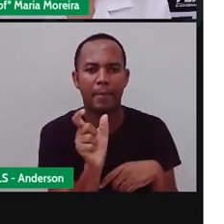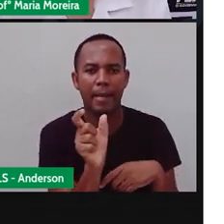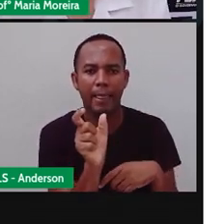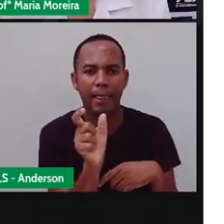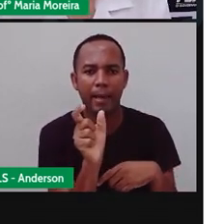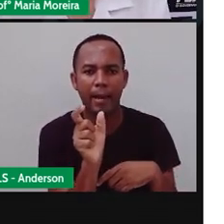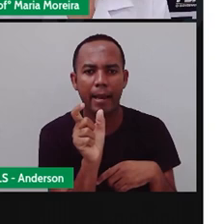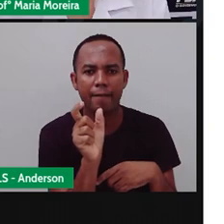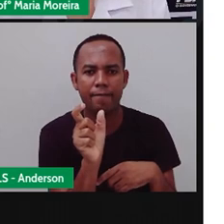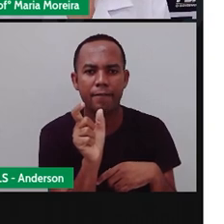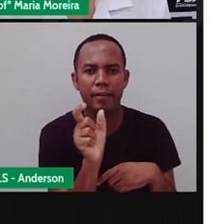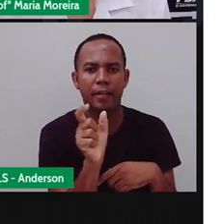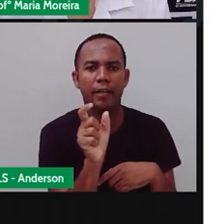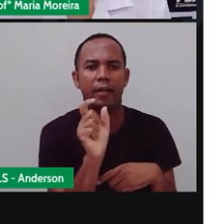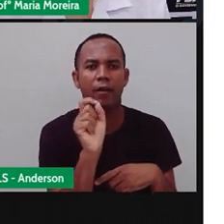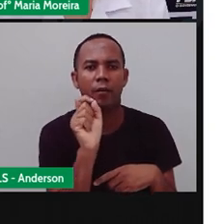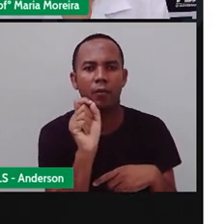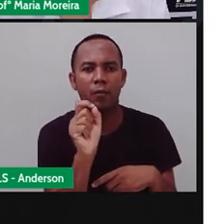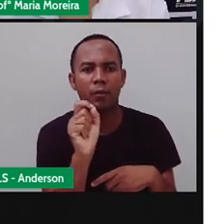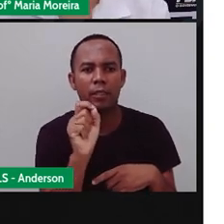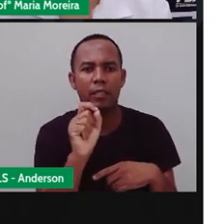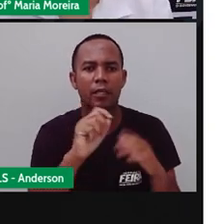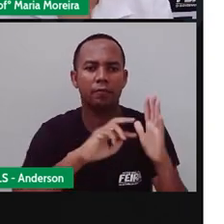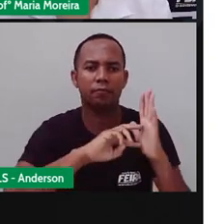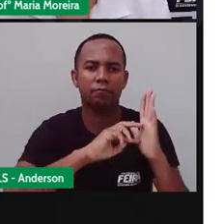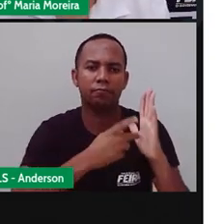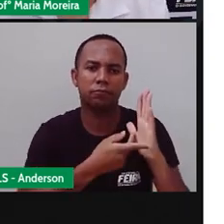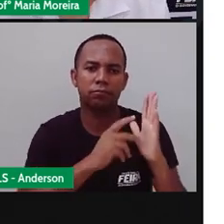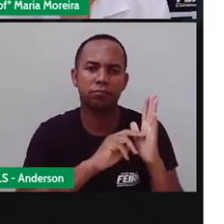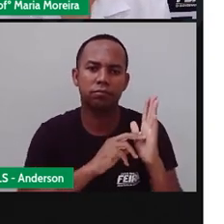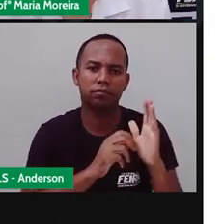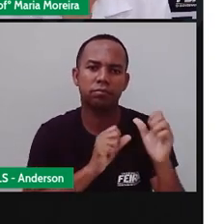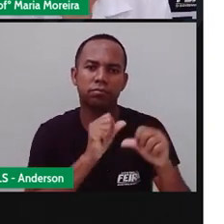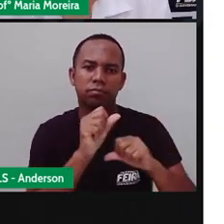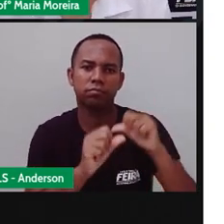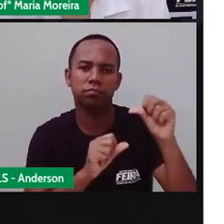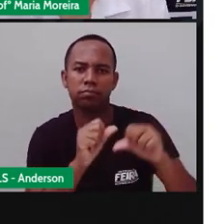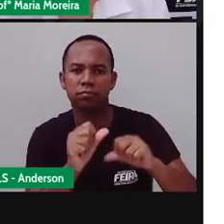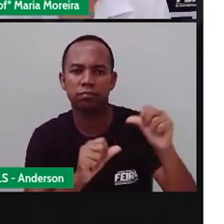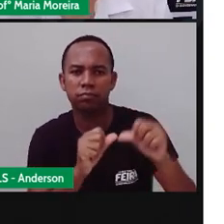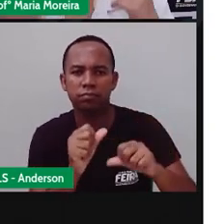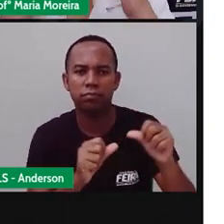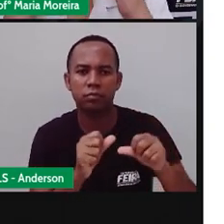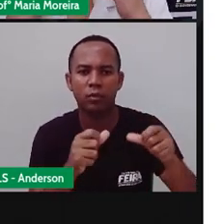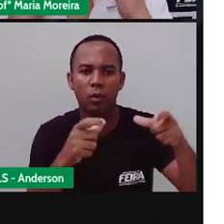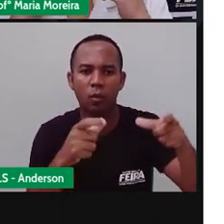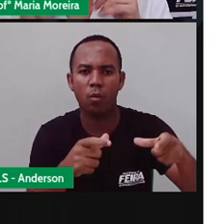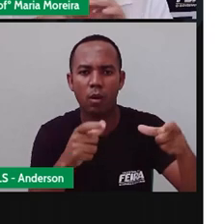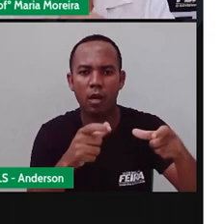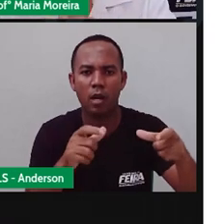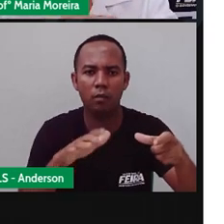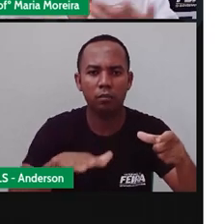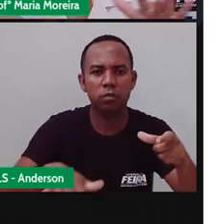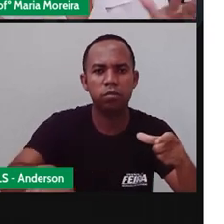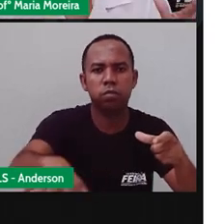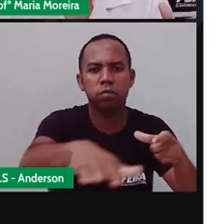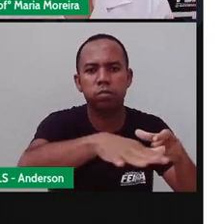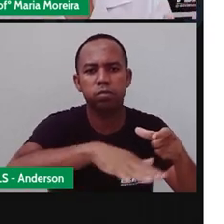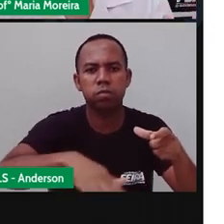Vamos aprender substantivo. Bom, a extensão de território que o olhar, ele